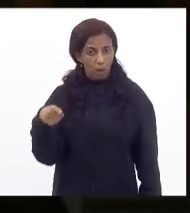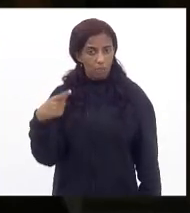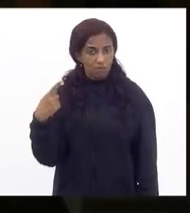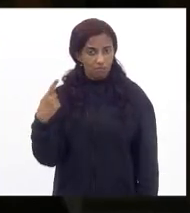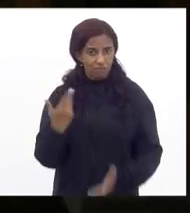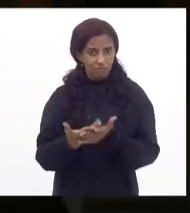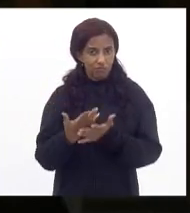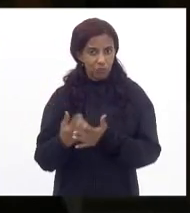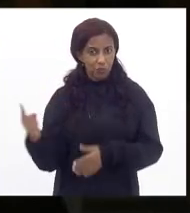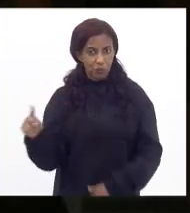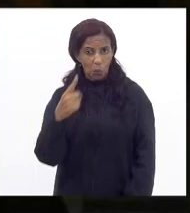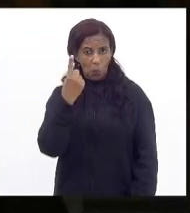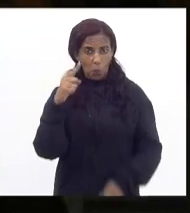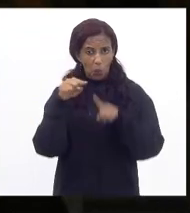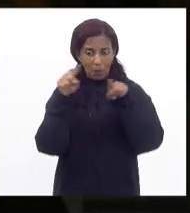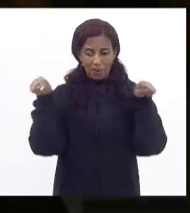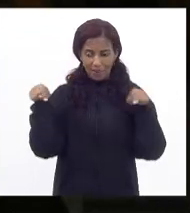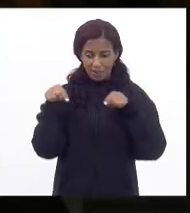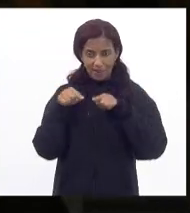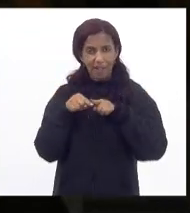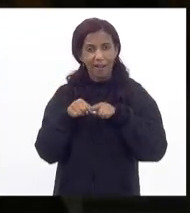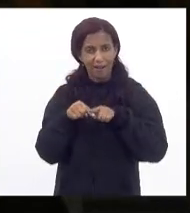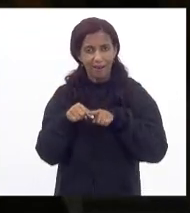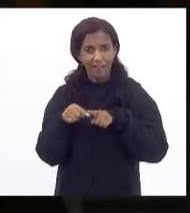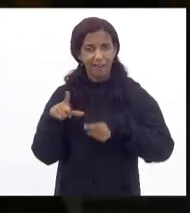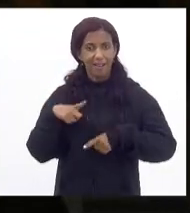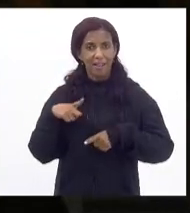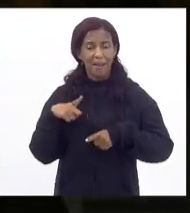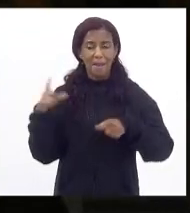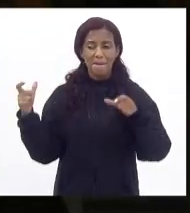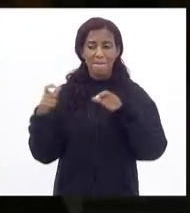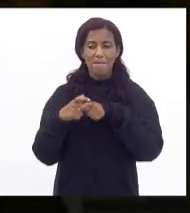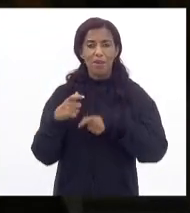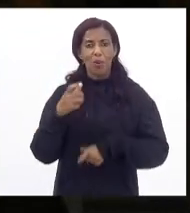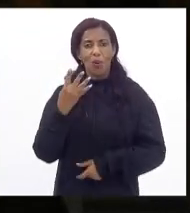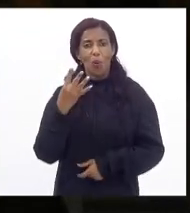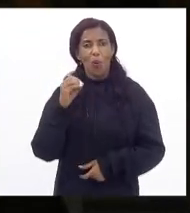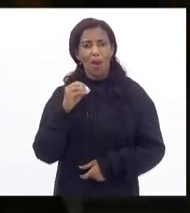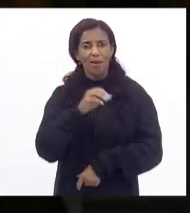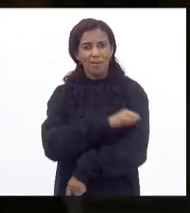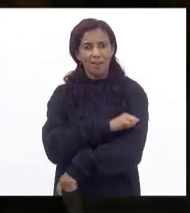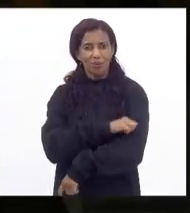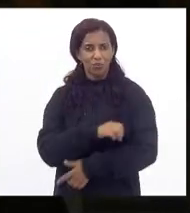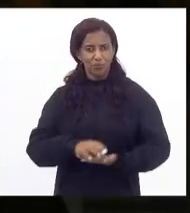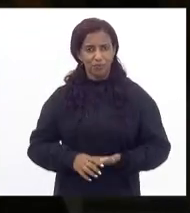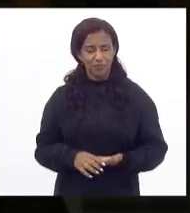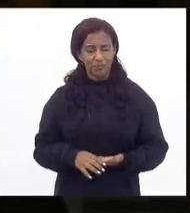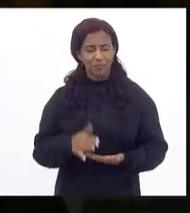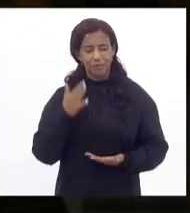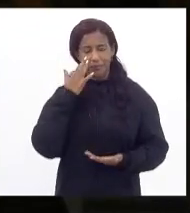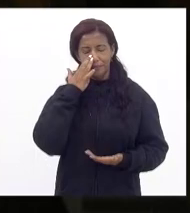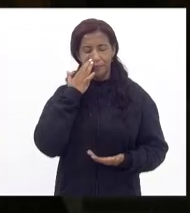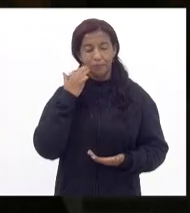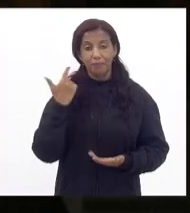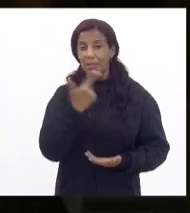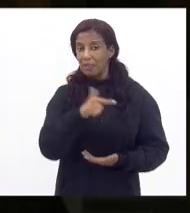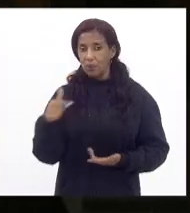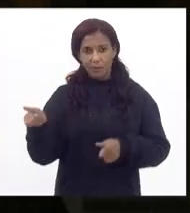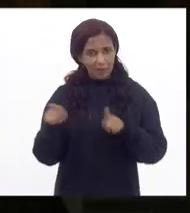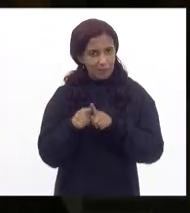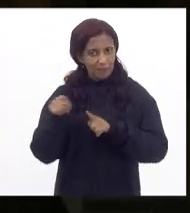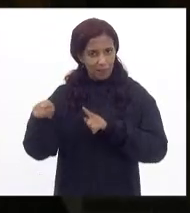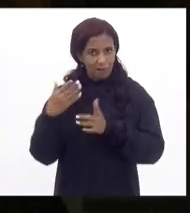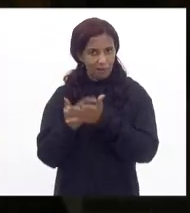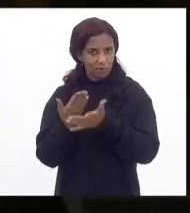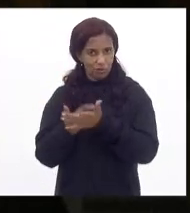Rocha uma sala de aula sequer que tenha menos de 40 alunos matriculados e não há também naquela